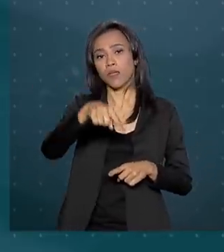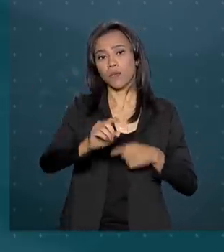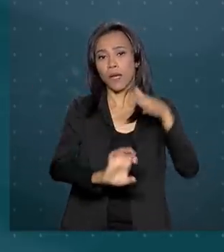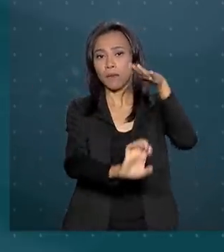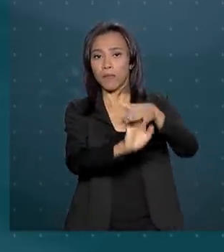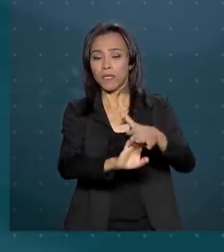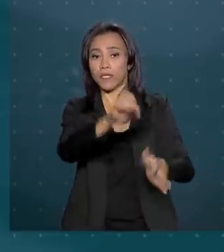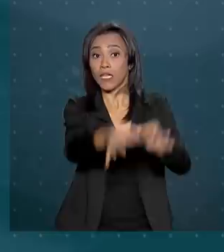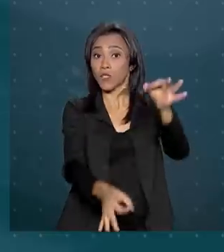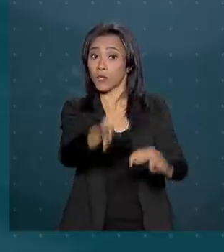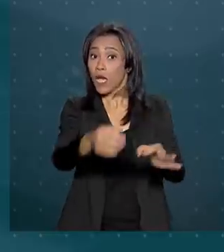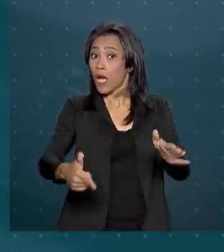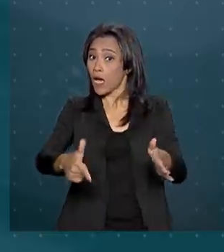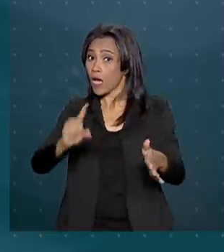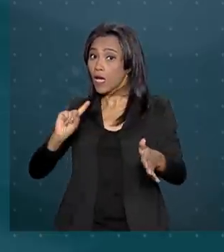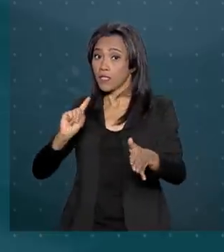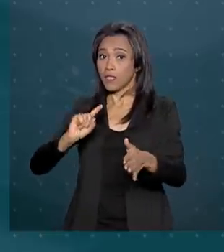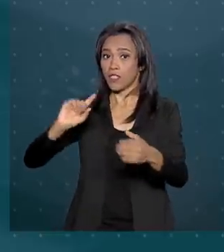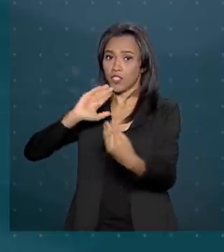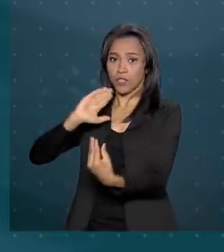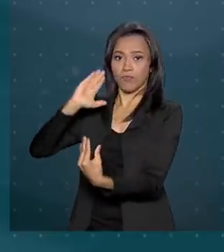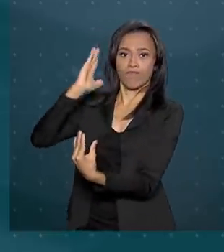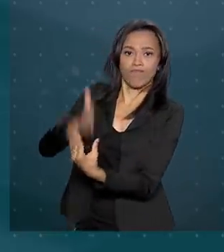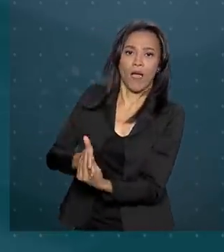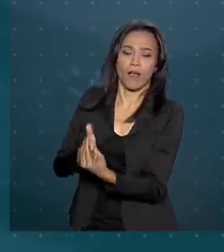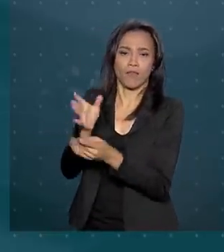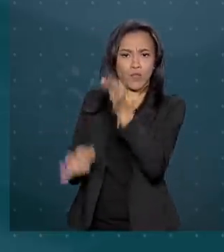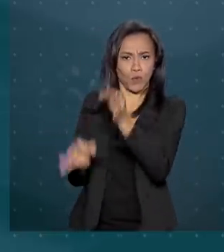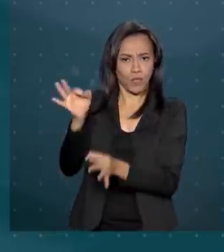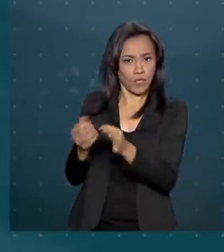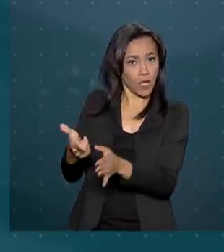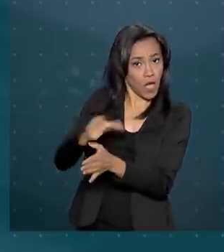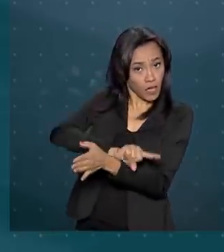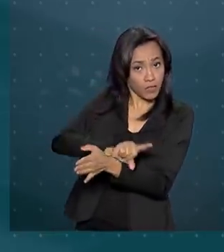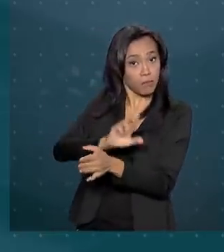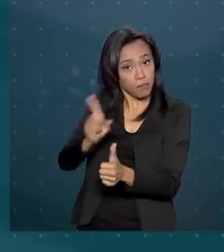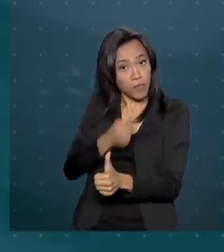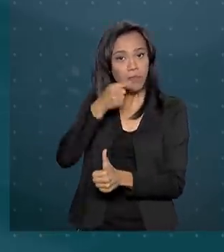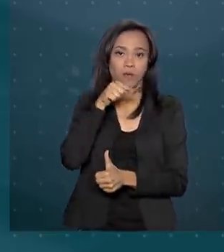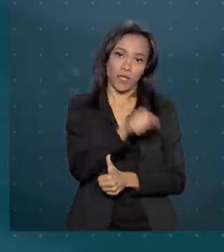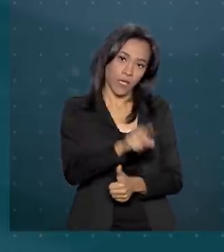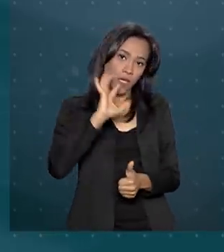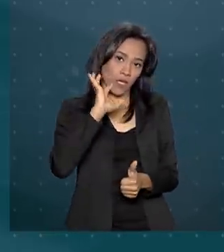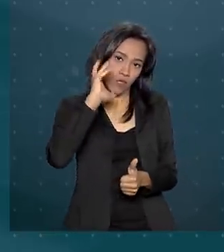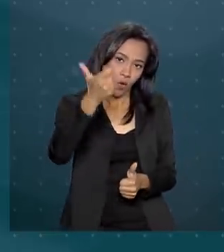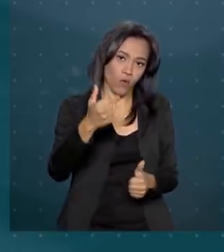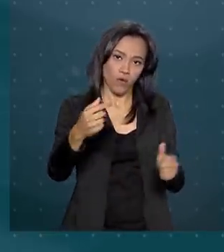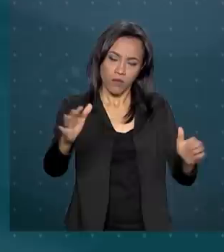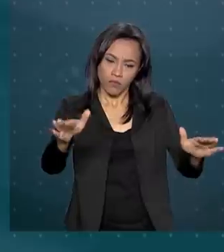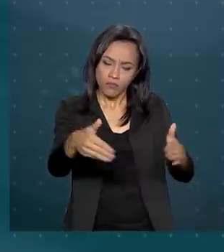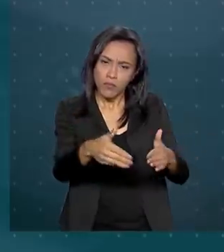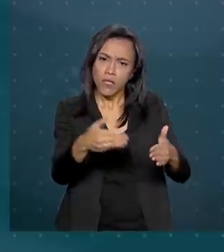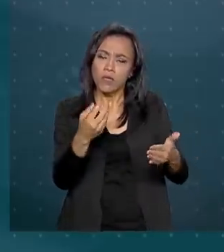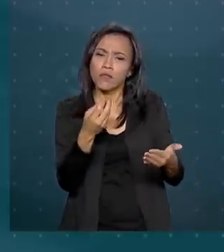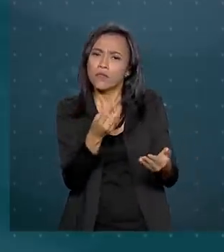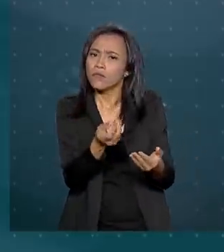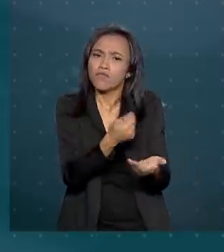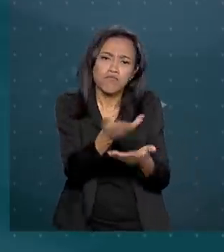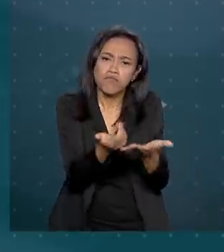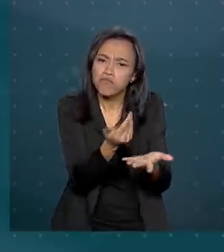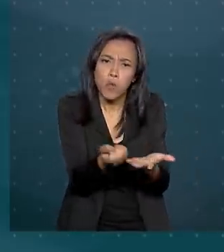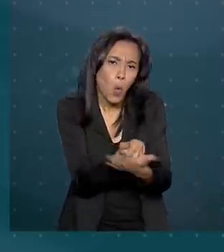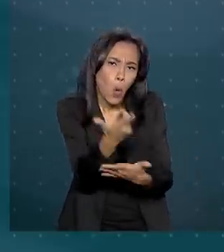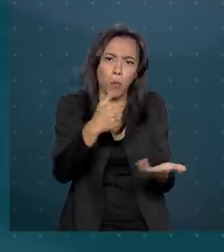de ingressar na justiça. A ideia é oferecer maior agilidade para a solução de problemas de consumo na